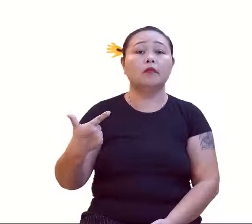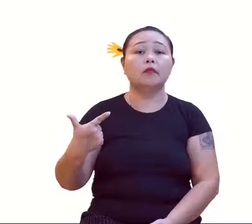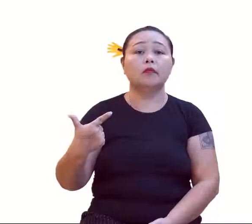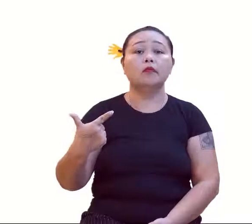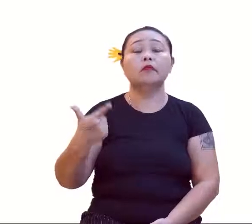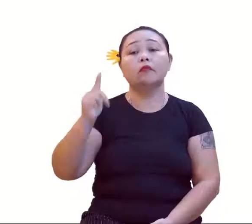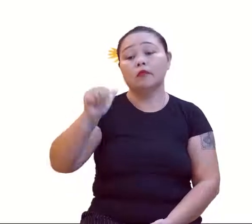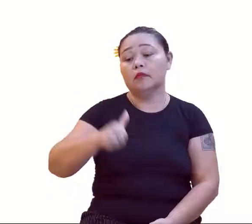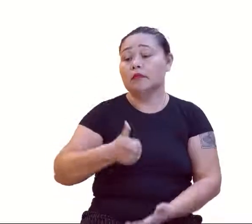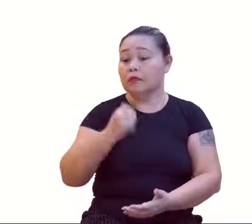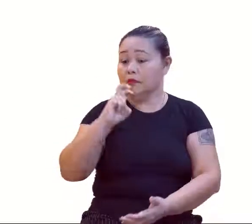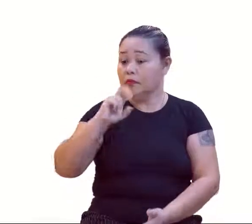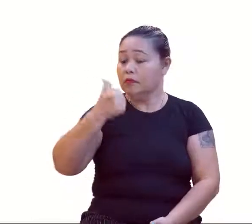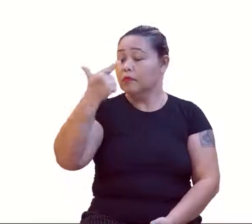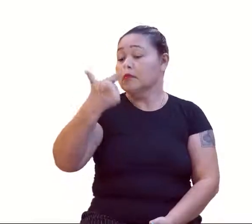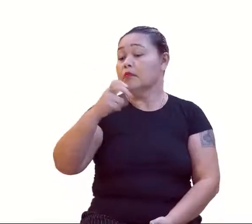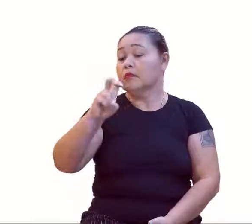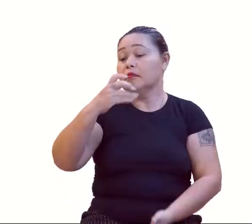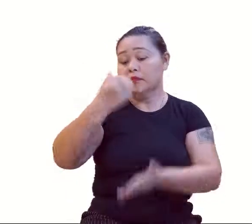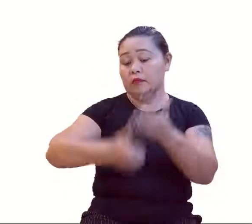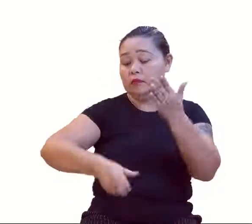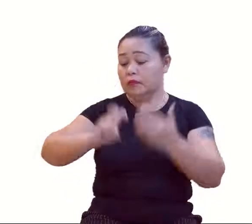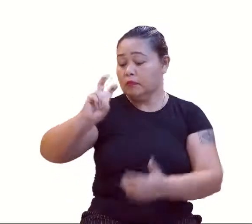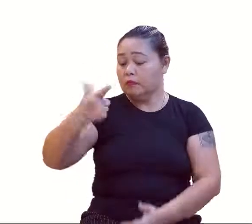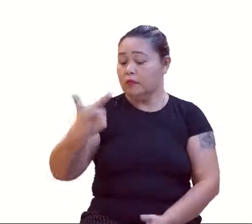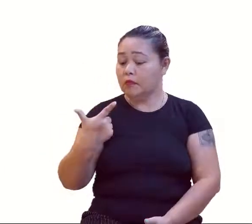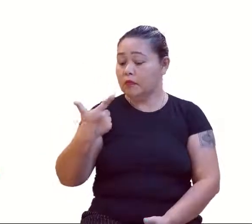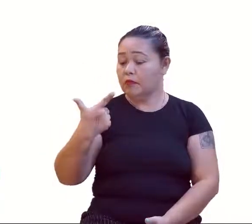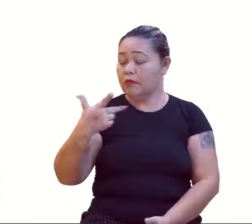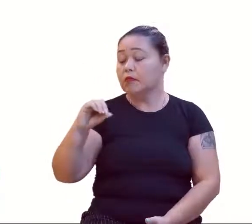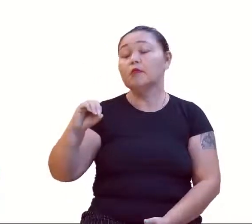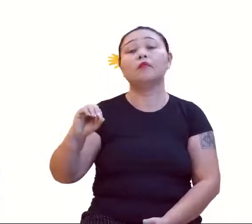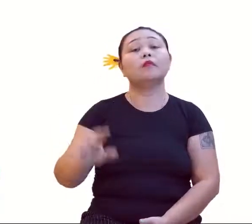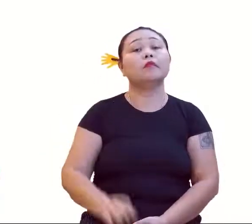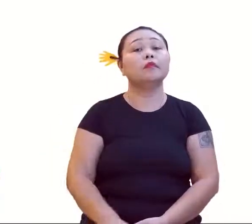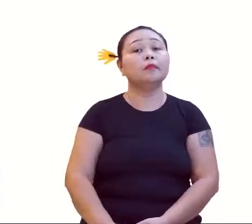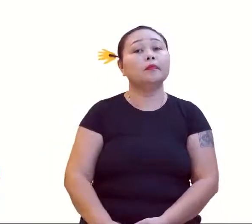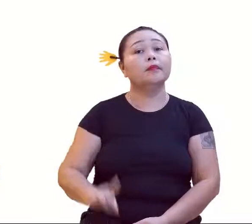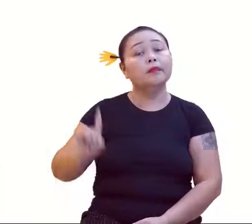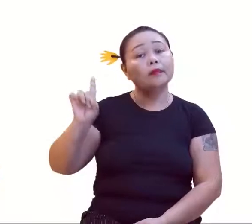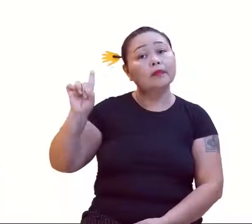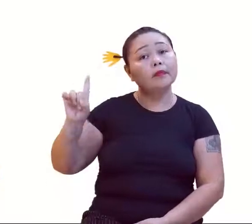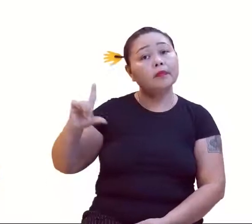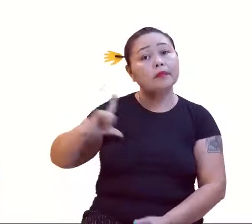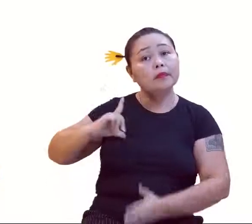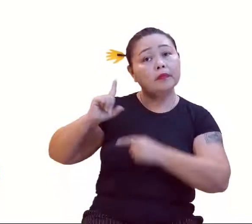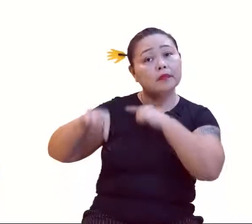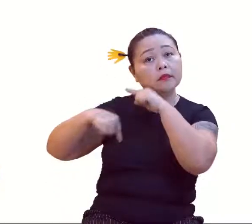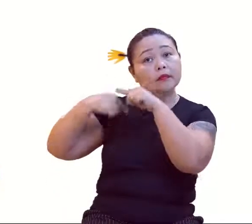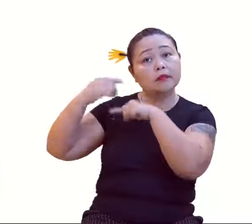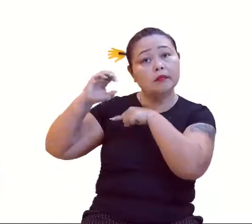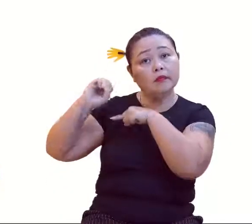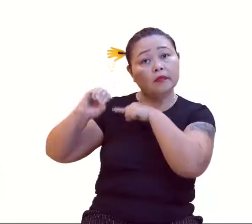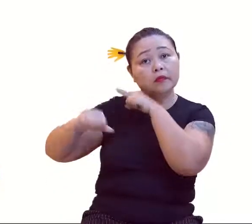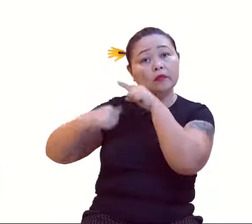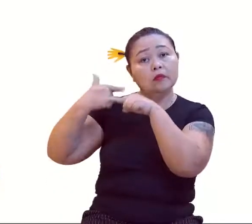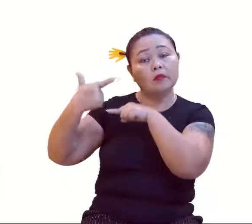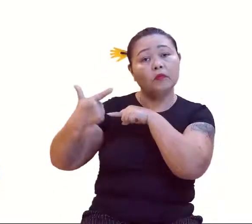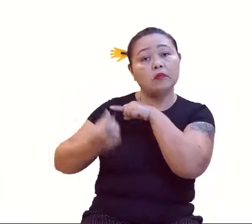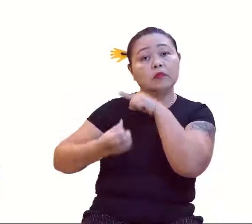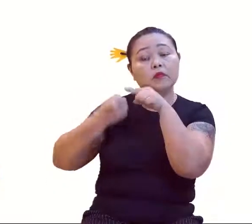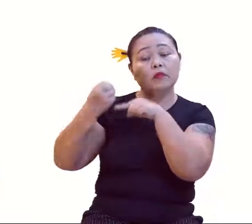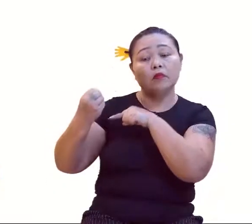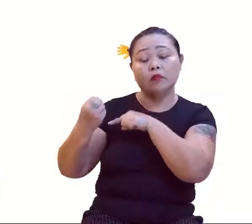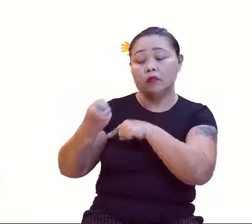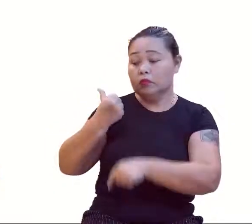E 5 ao quadrado? 25. Menos 5? 20. 20. Então, temos a nossa sequência aí. 0, 2,